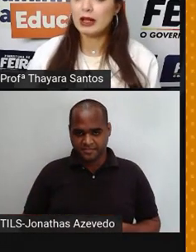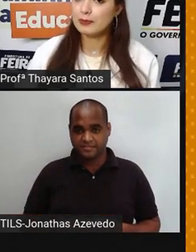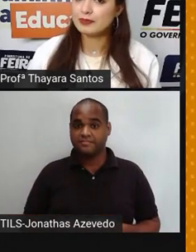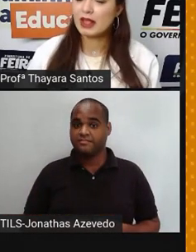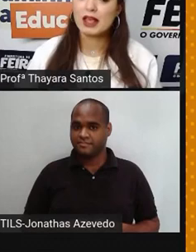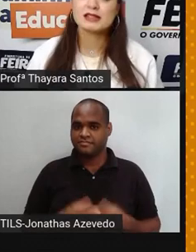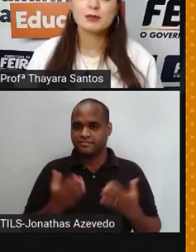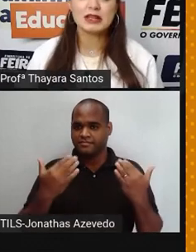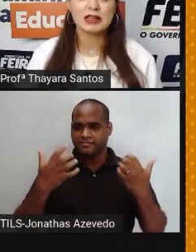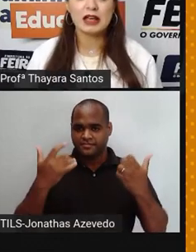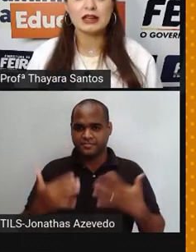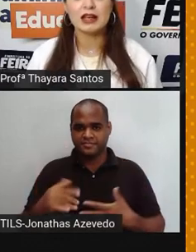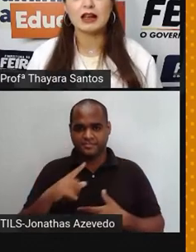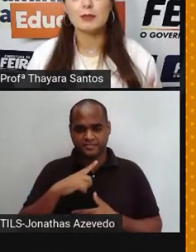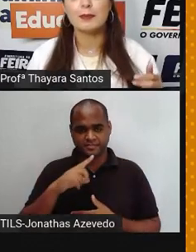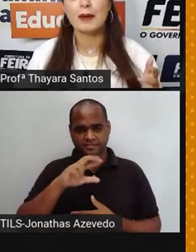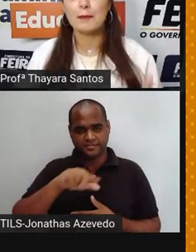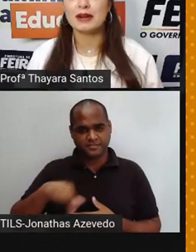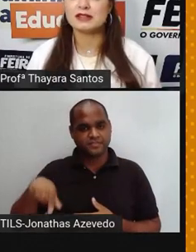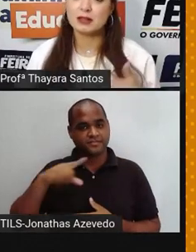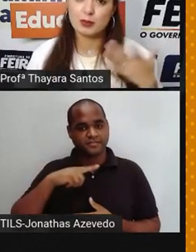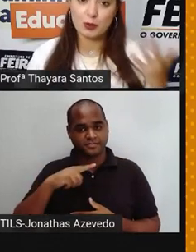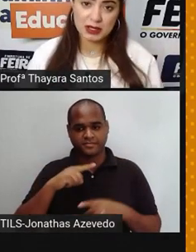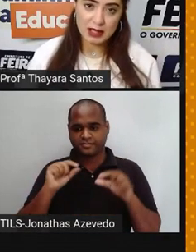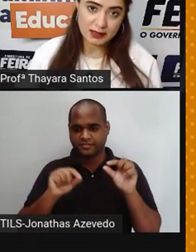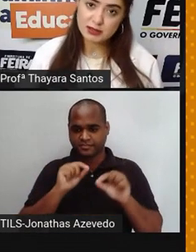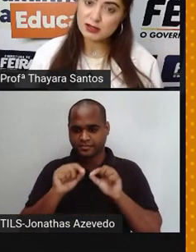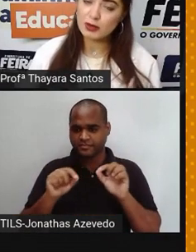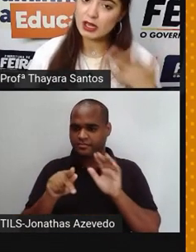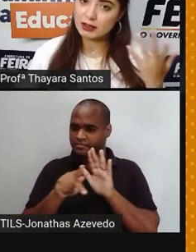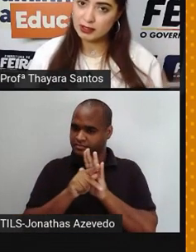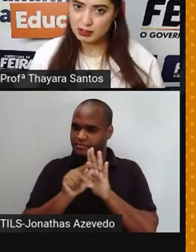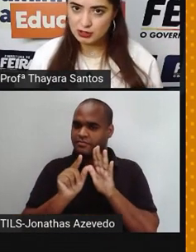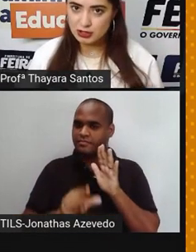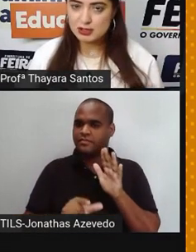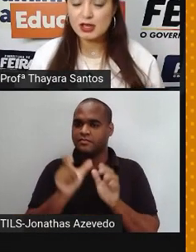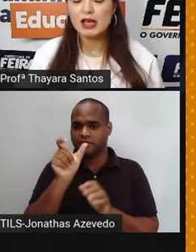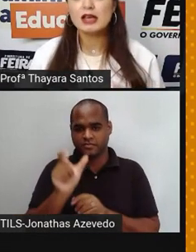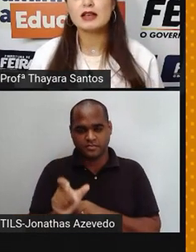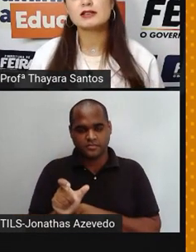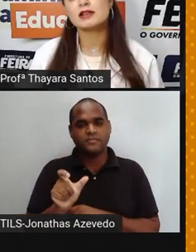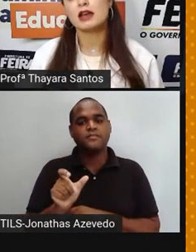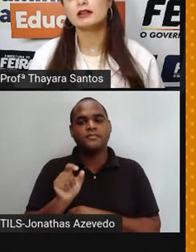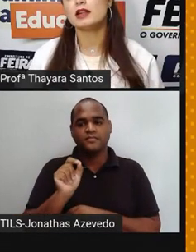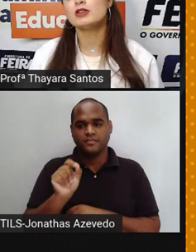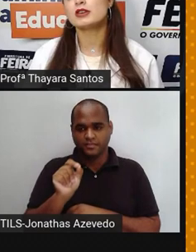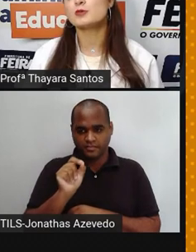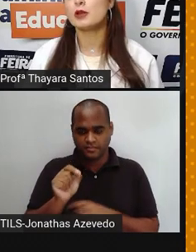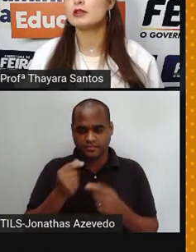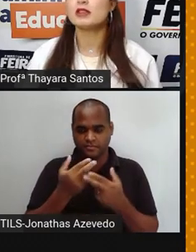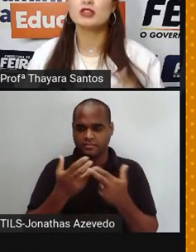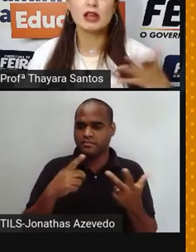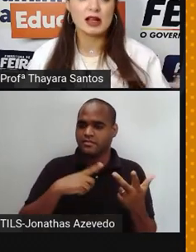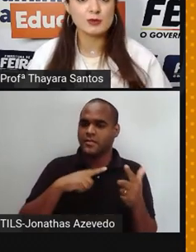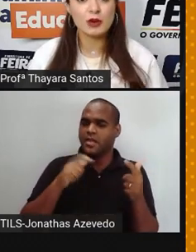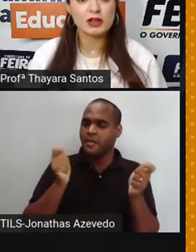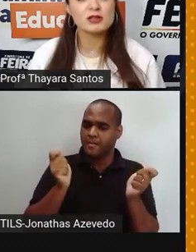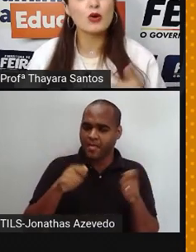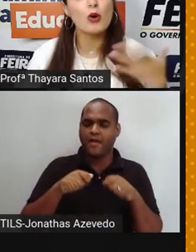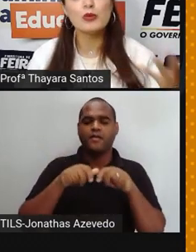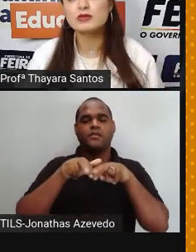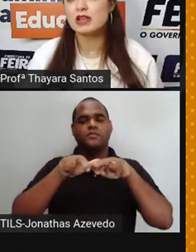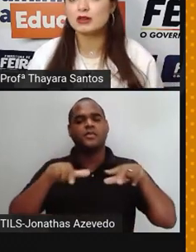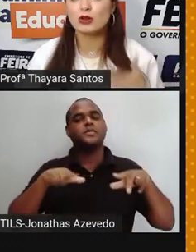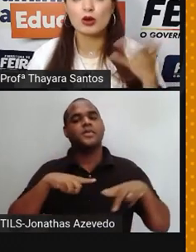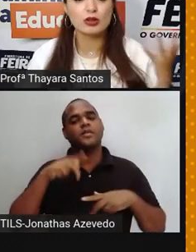Vamos lá. Essa matéria, ela apresenta propriedades que são características, e essas características podem ser gerais, porque